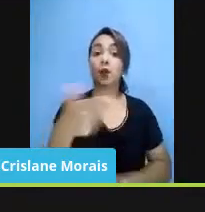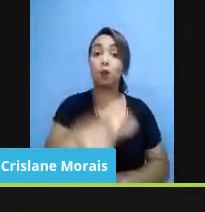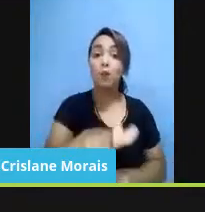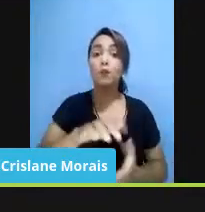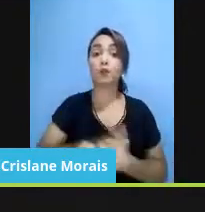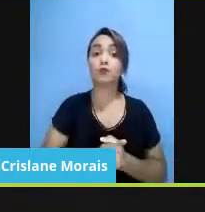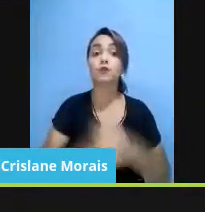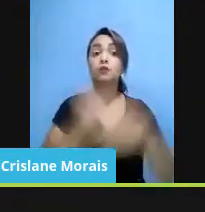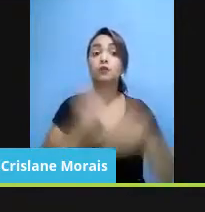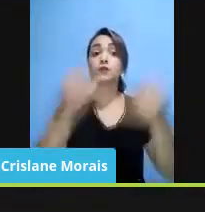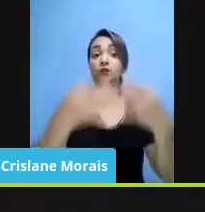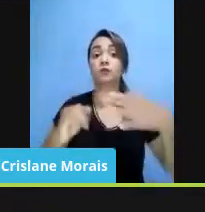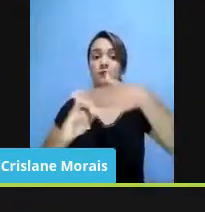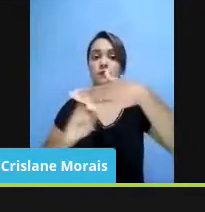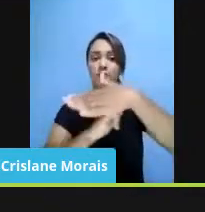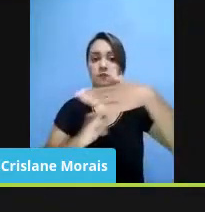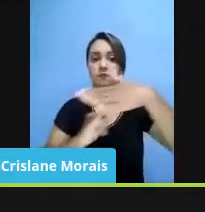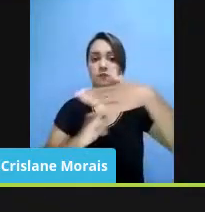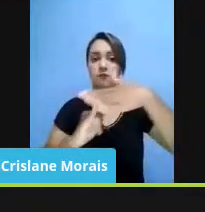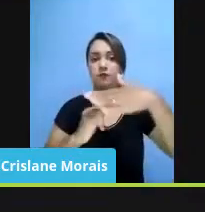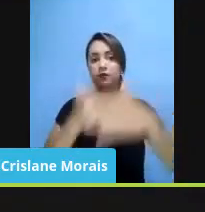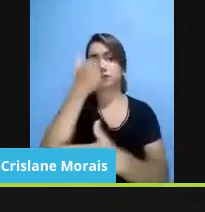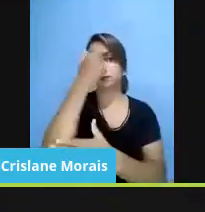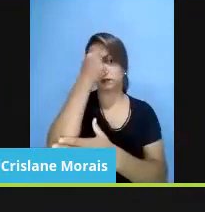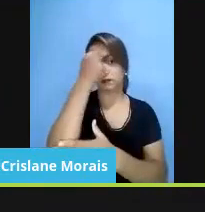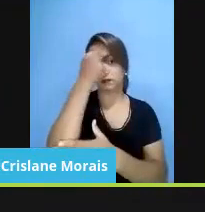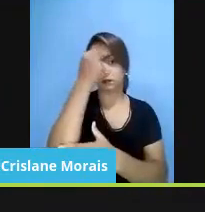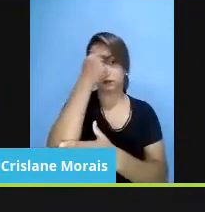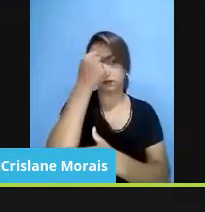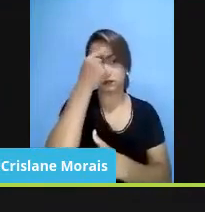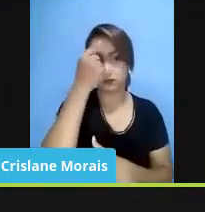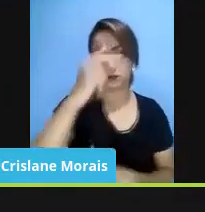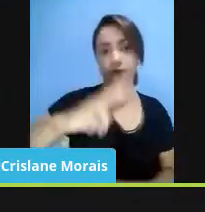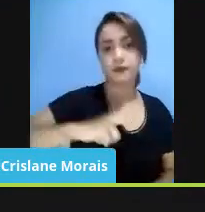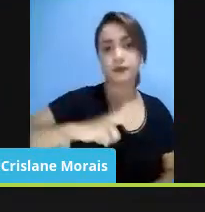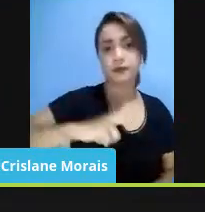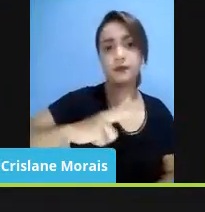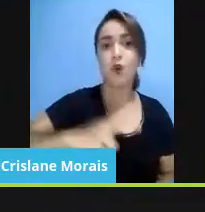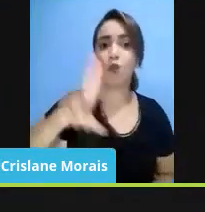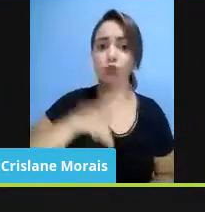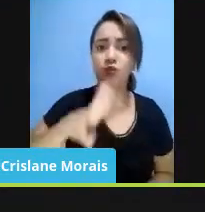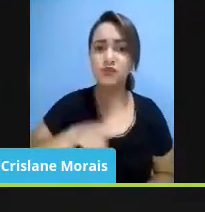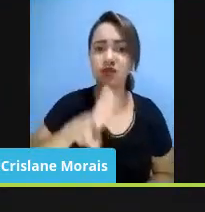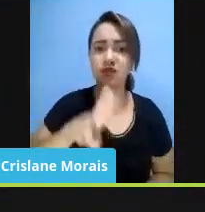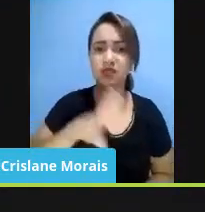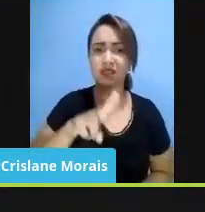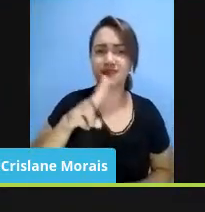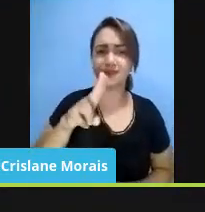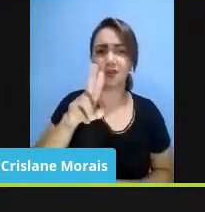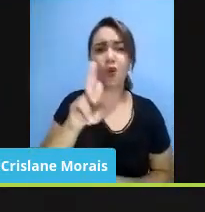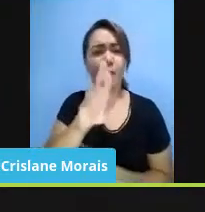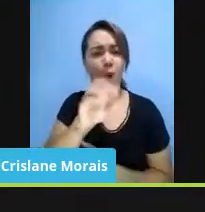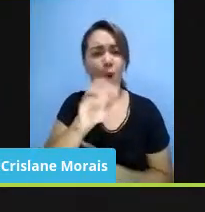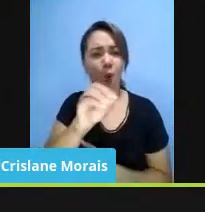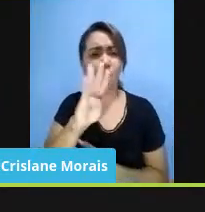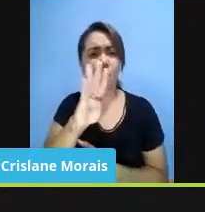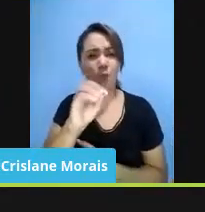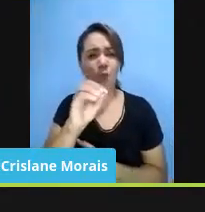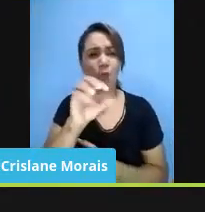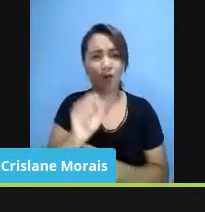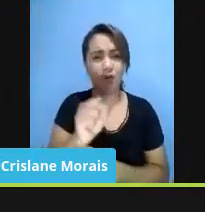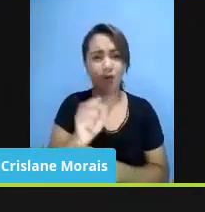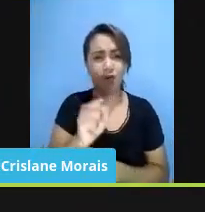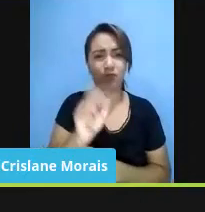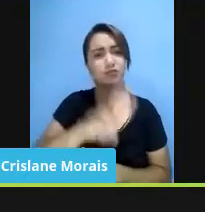instituições de ensino superior privadas que estavam usando robôs, aqui em São Paulo, né? Isso foi um caso,